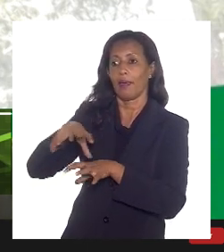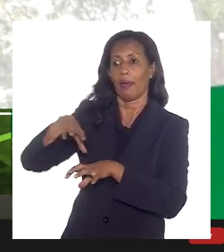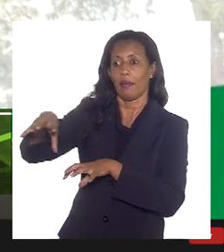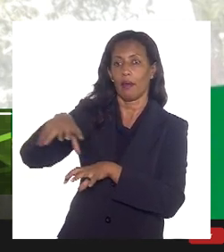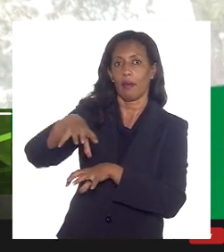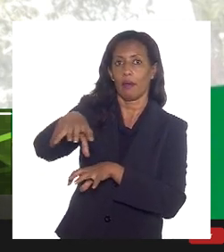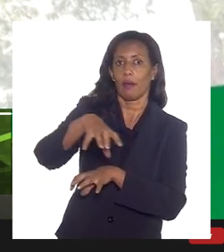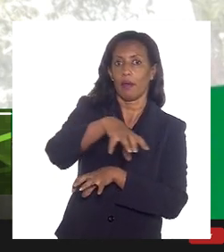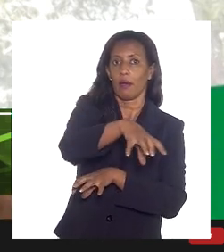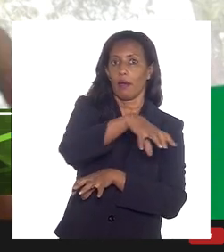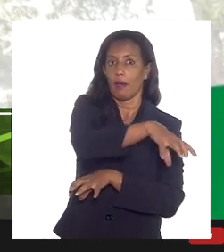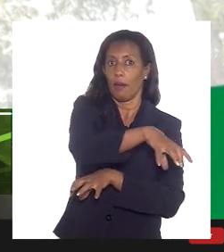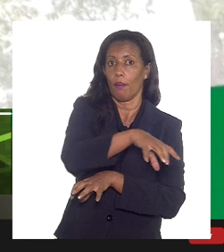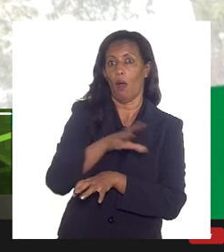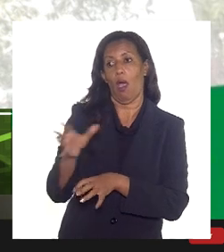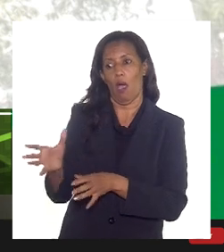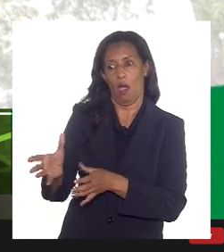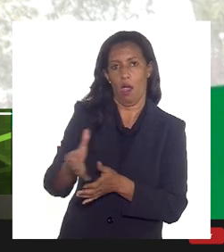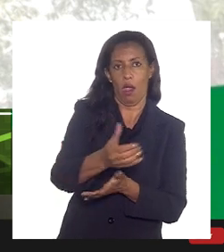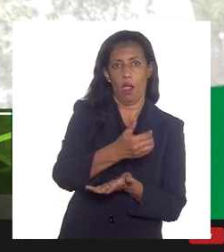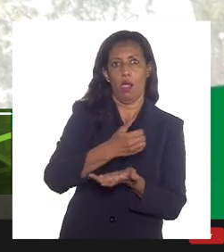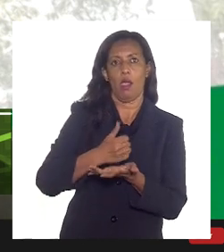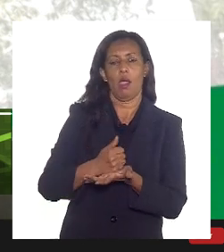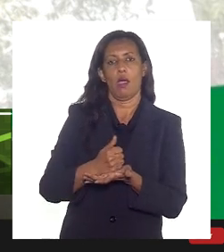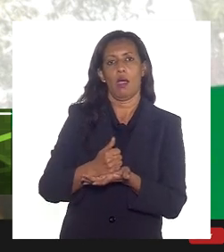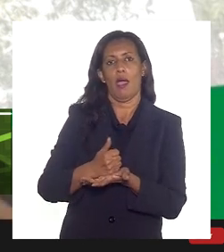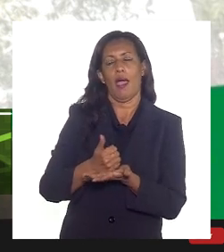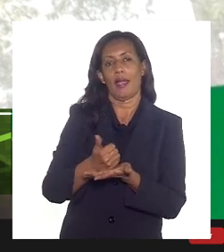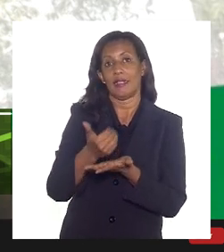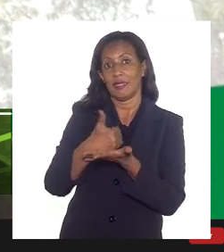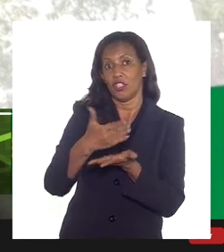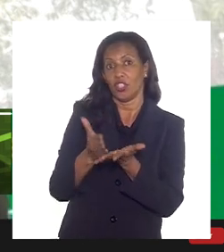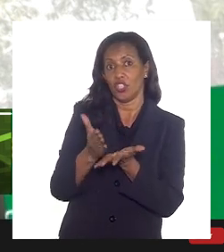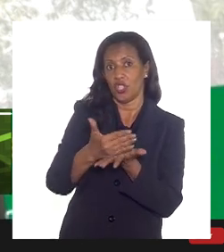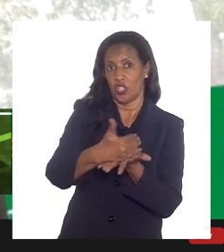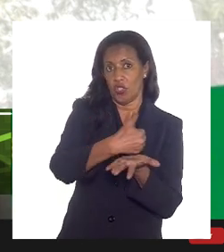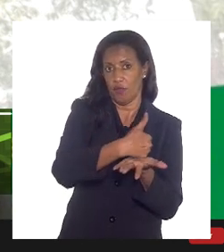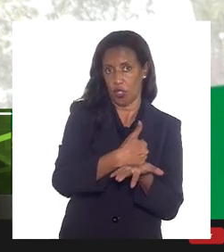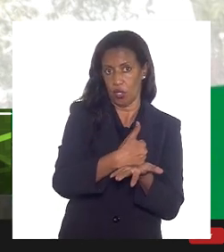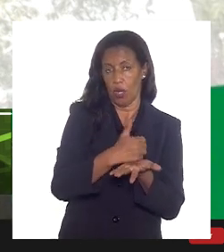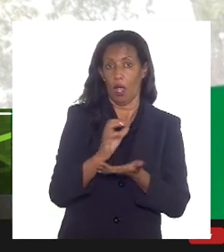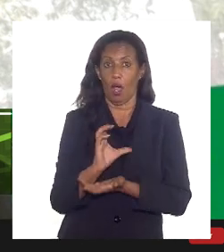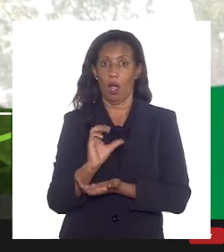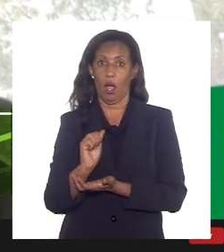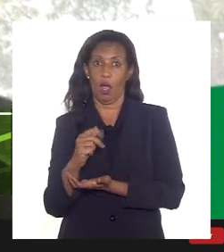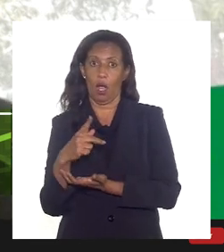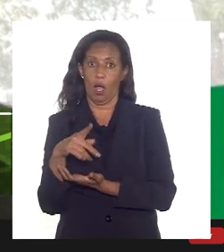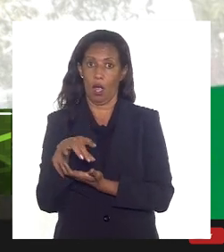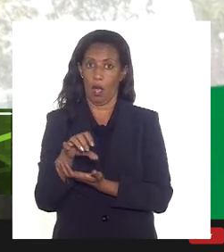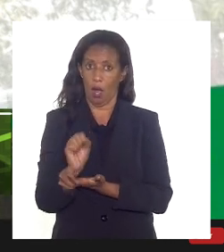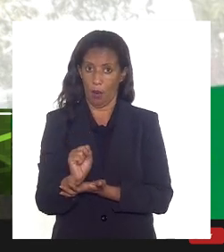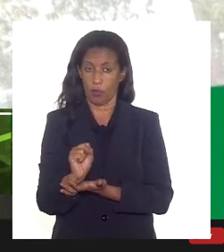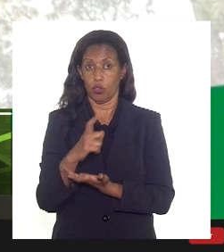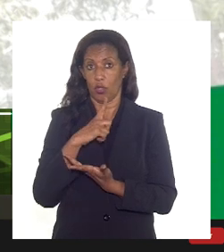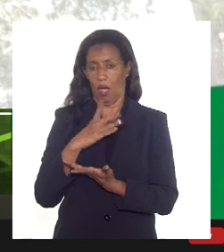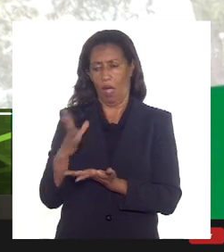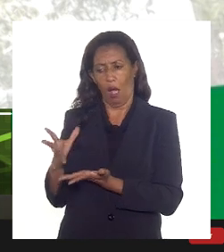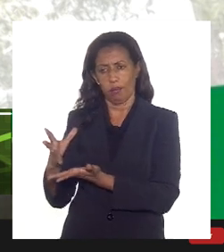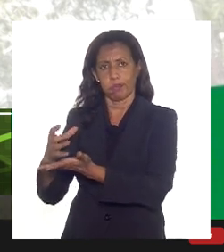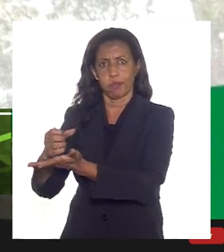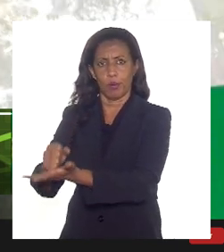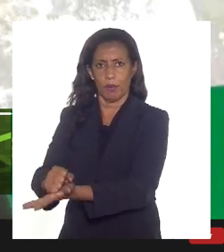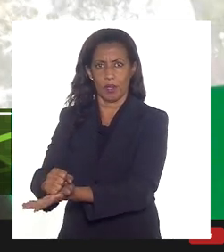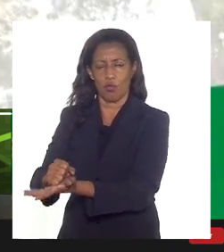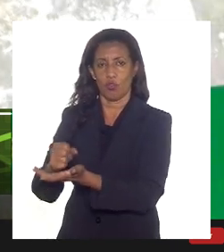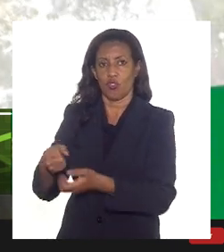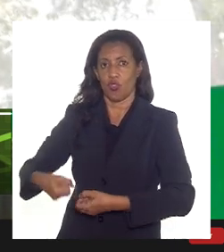consequentemente é feito o rateio. Agora, isso para os campos. Existem apropriações, sobretudo